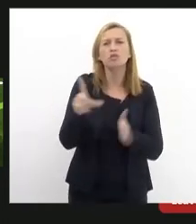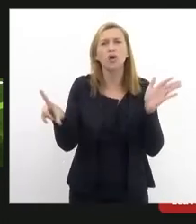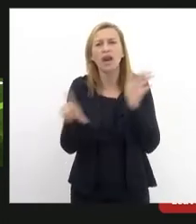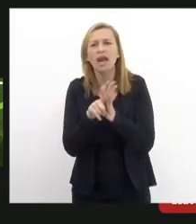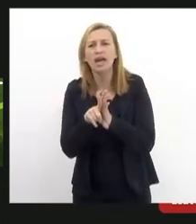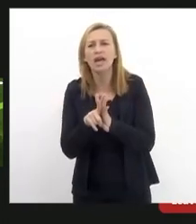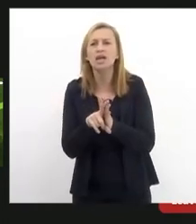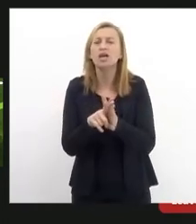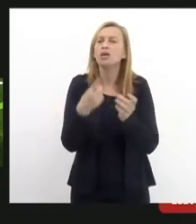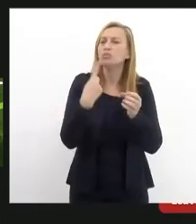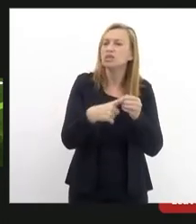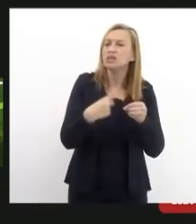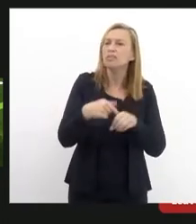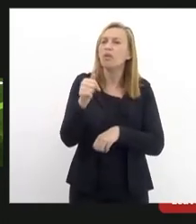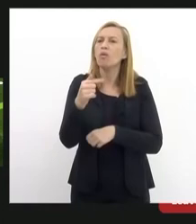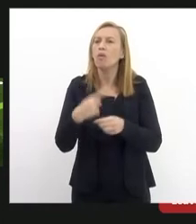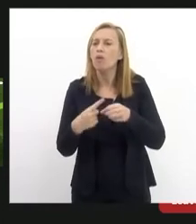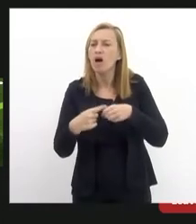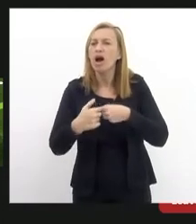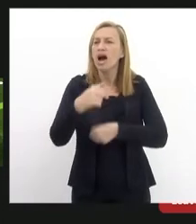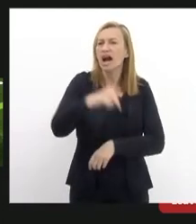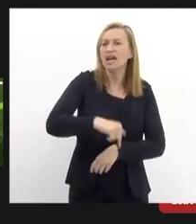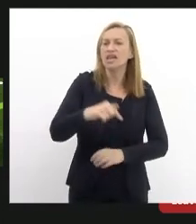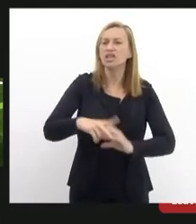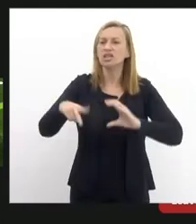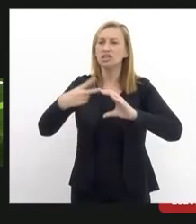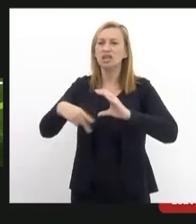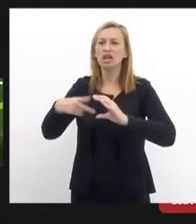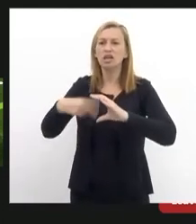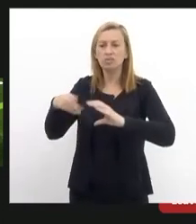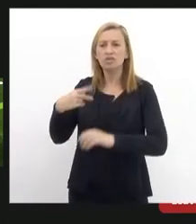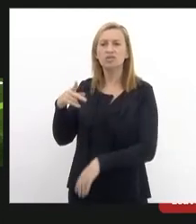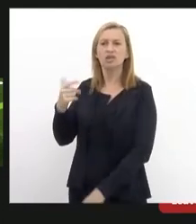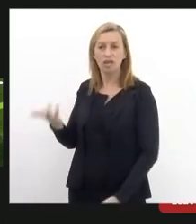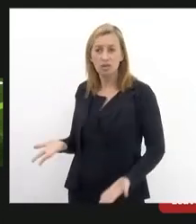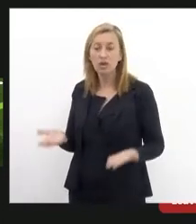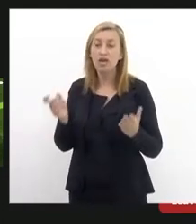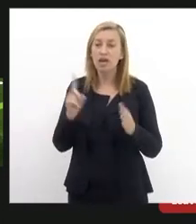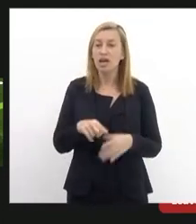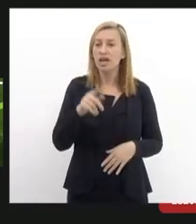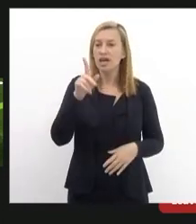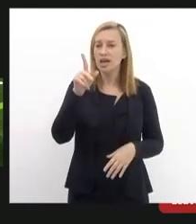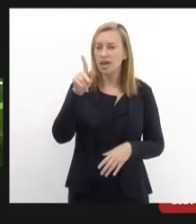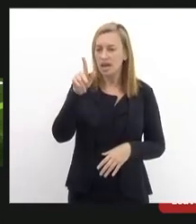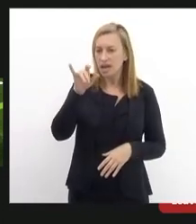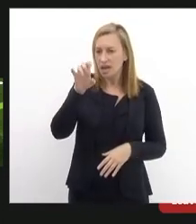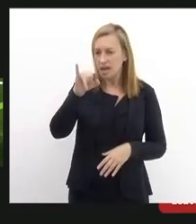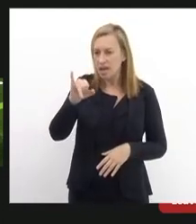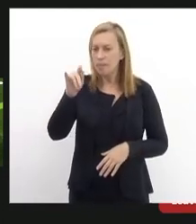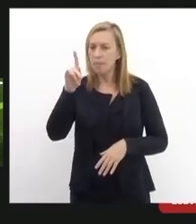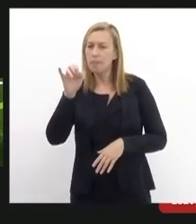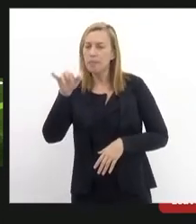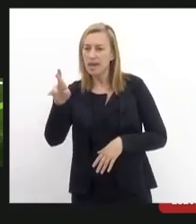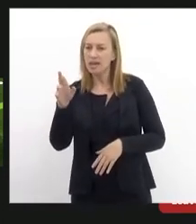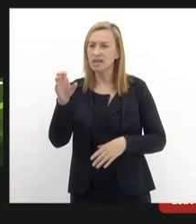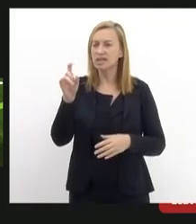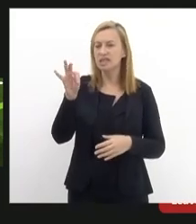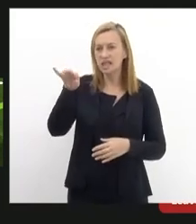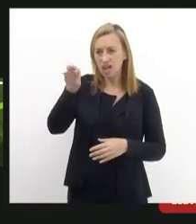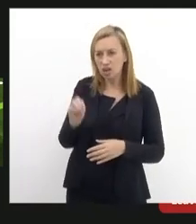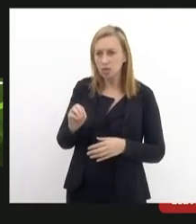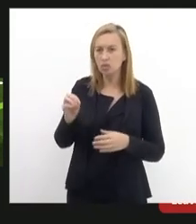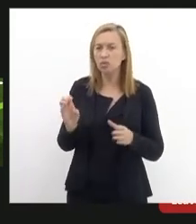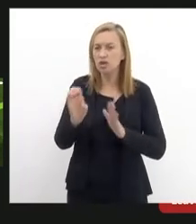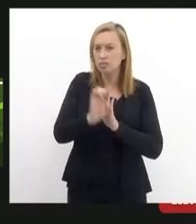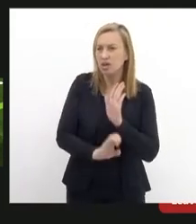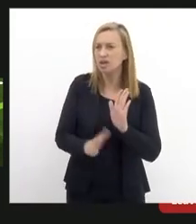municipal aqui na Câmara de Vereadores que é o Reviver Centro que inseriu uma emenda que é de minha autoria